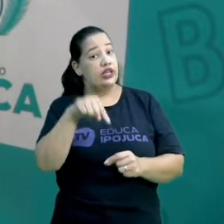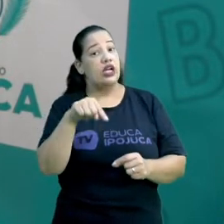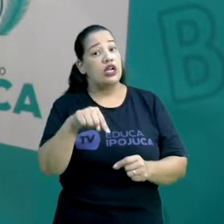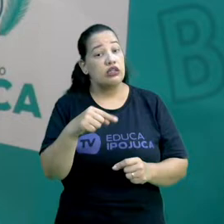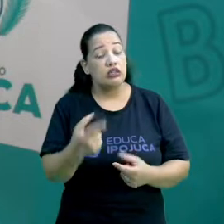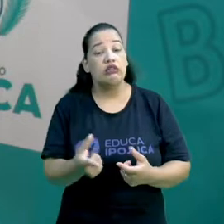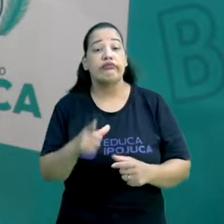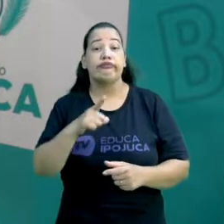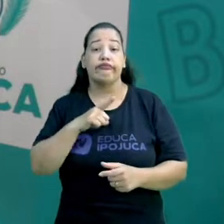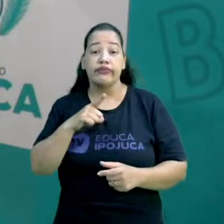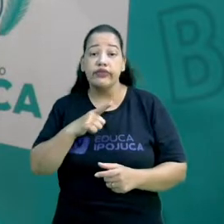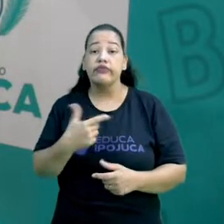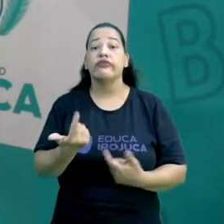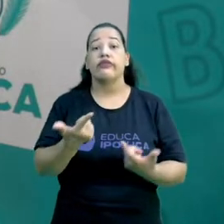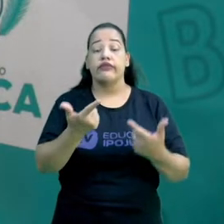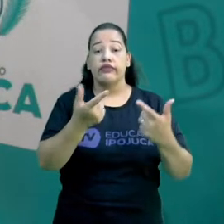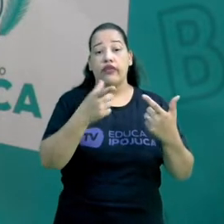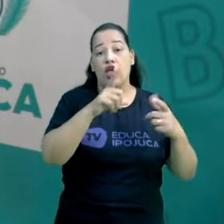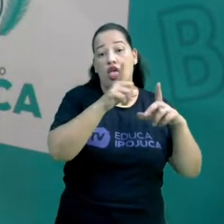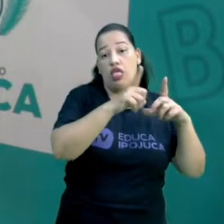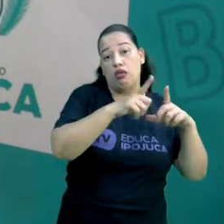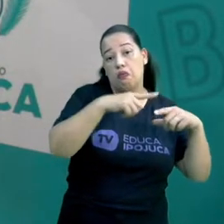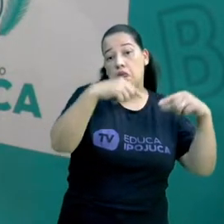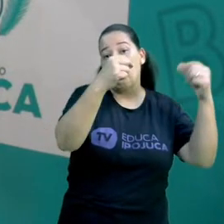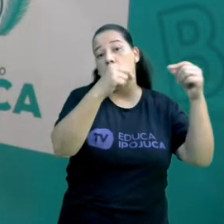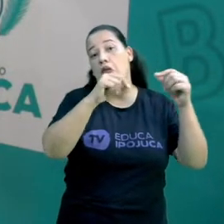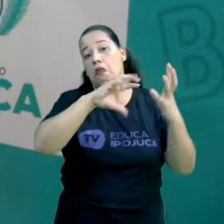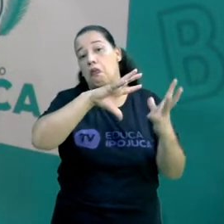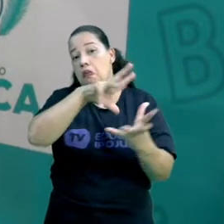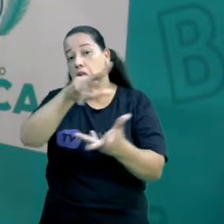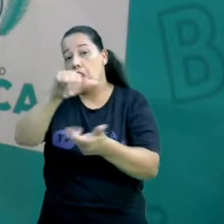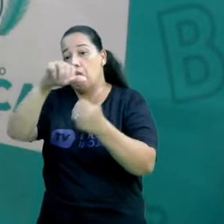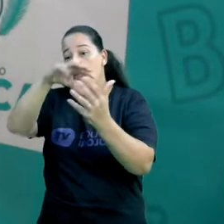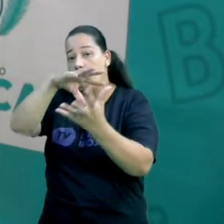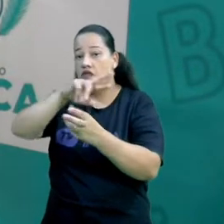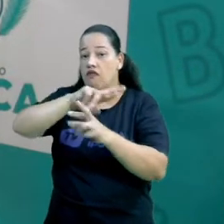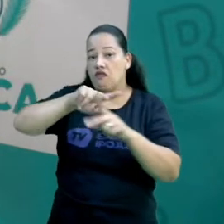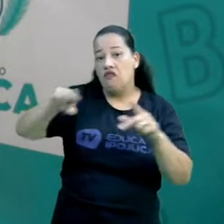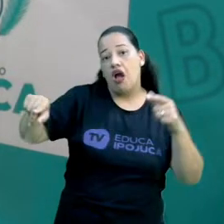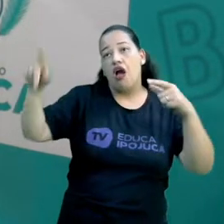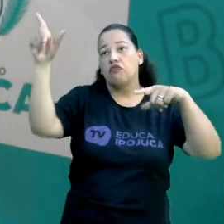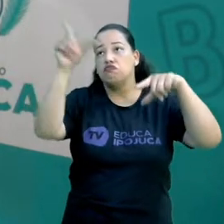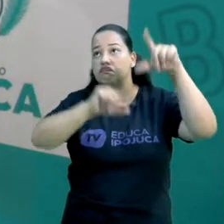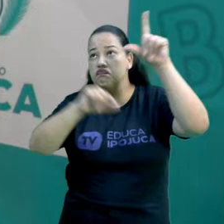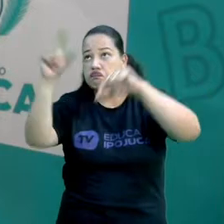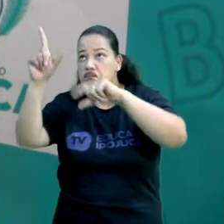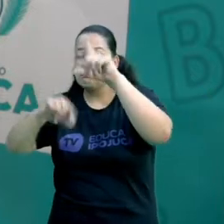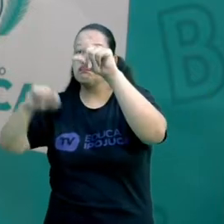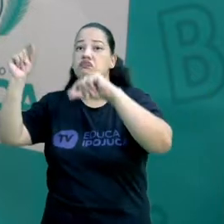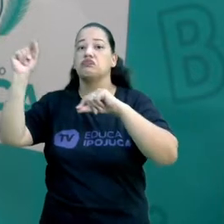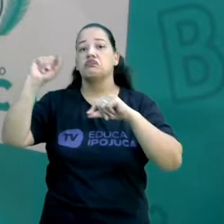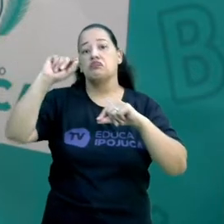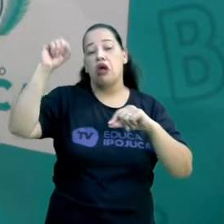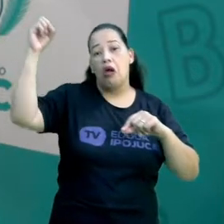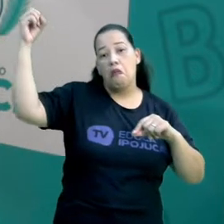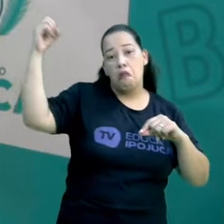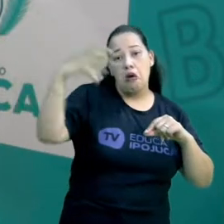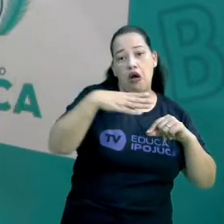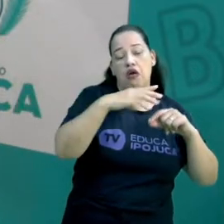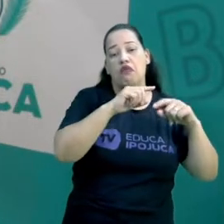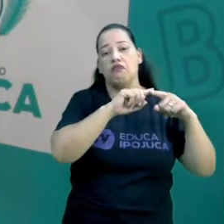os corpos celestes. Que são planetas, estrelas, cometas,